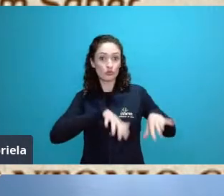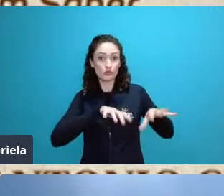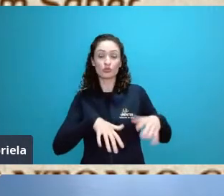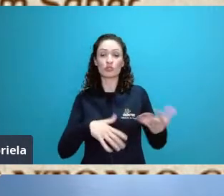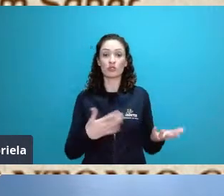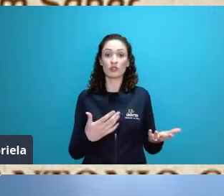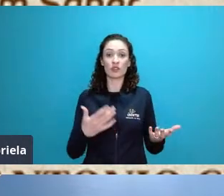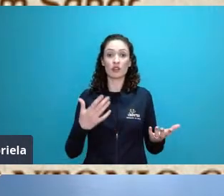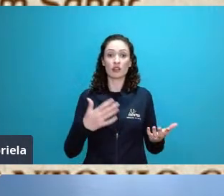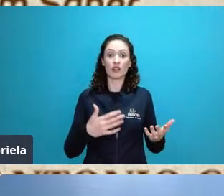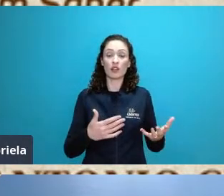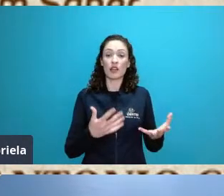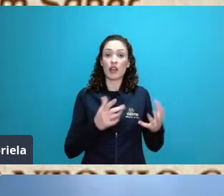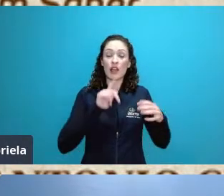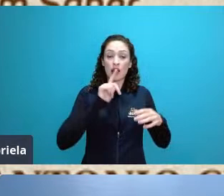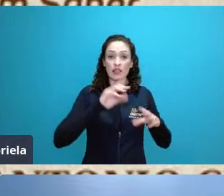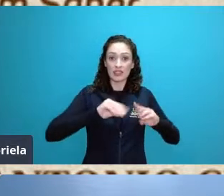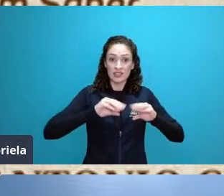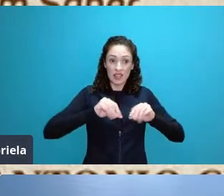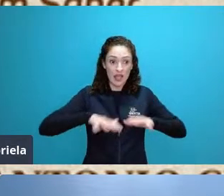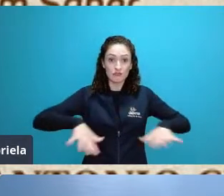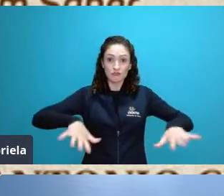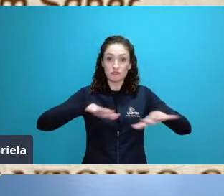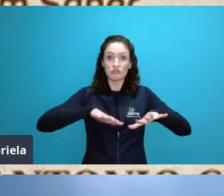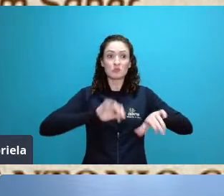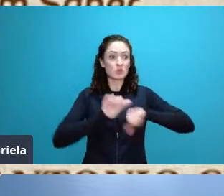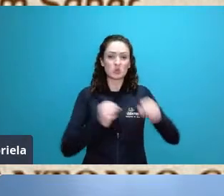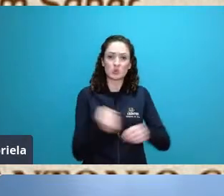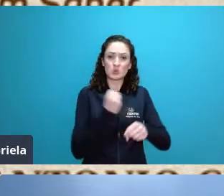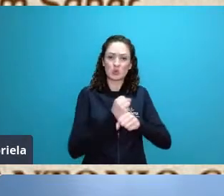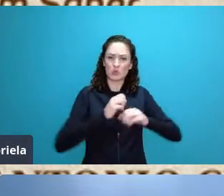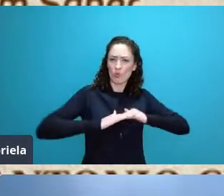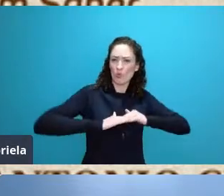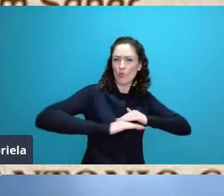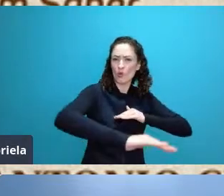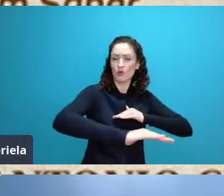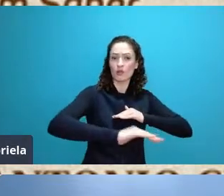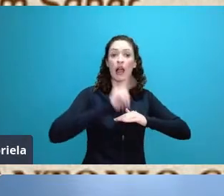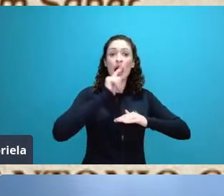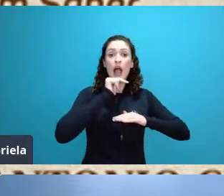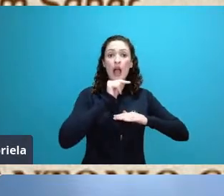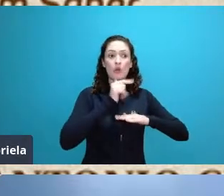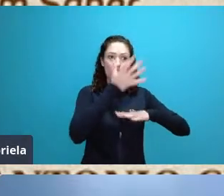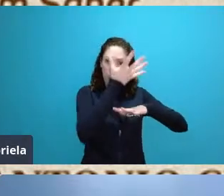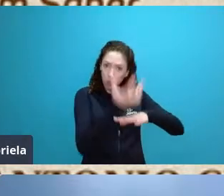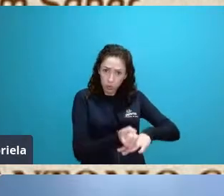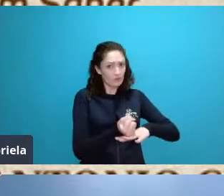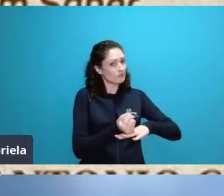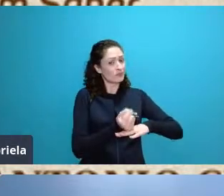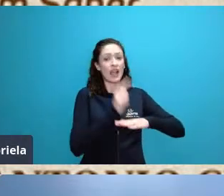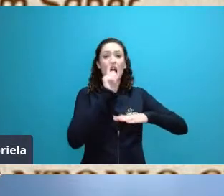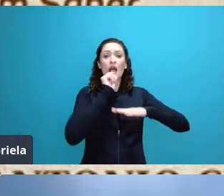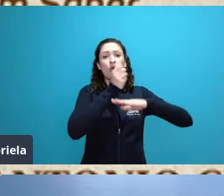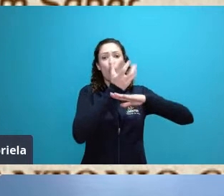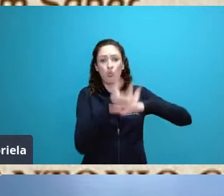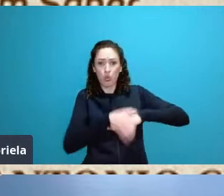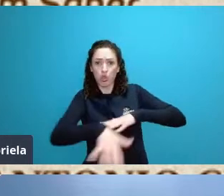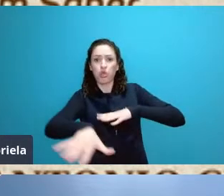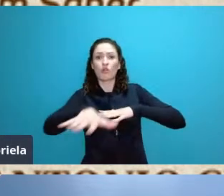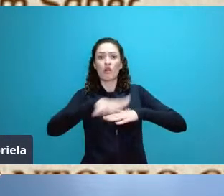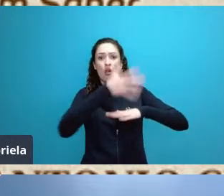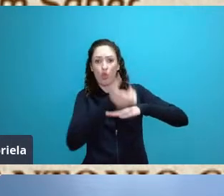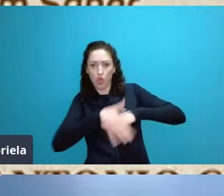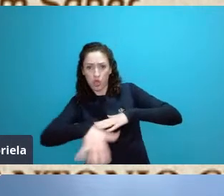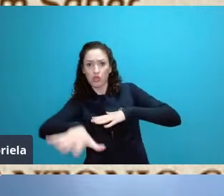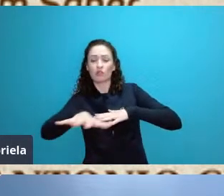diminui a infiltração da água no solo aí quando chove a água escoa rapidamente retilinizamos os canais para a água